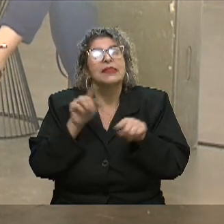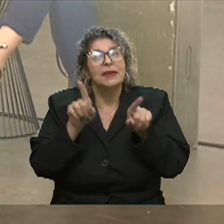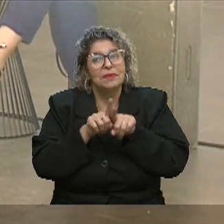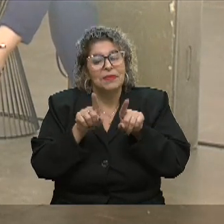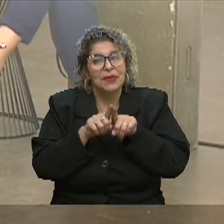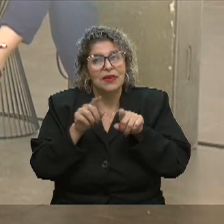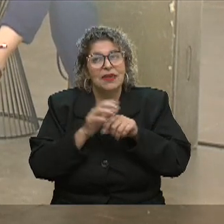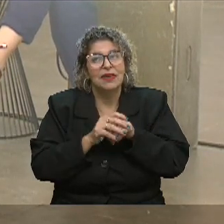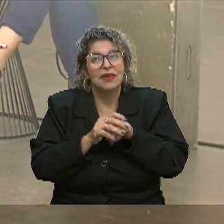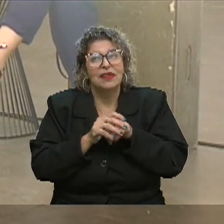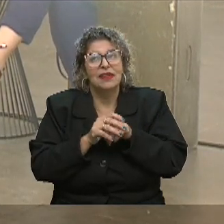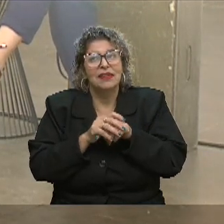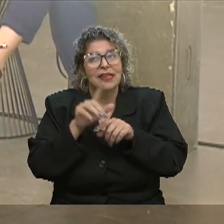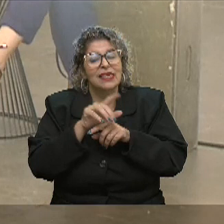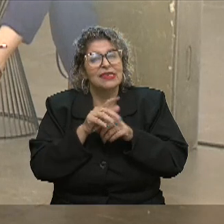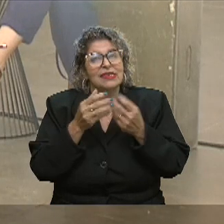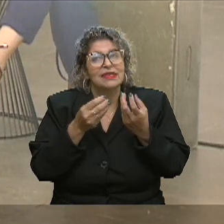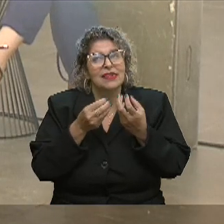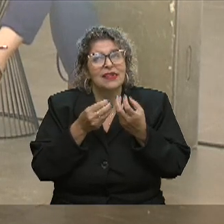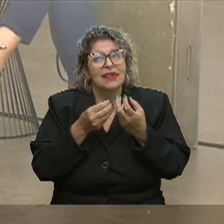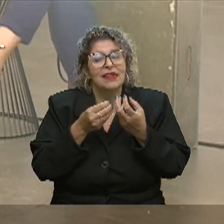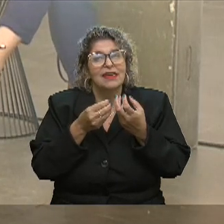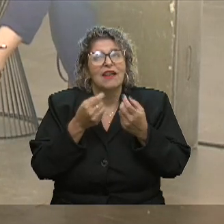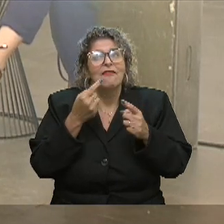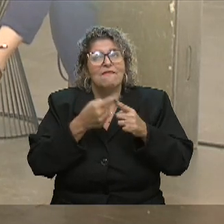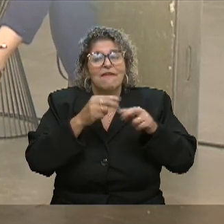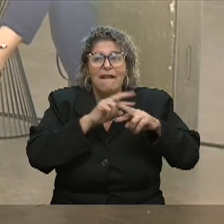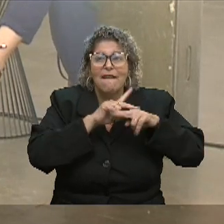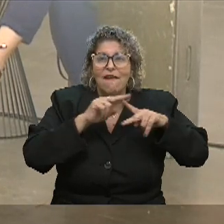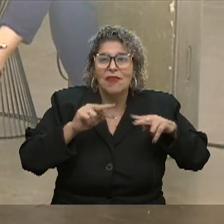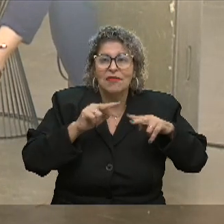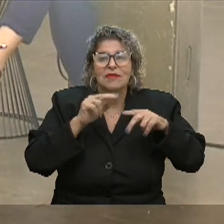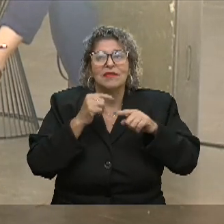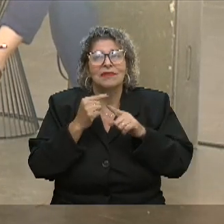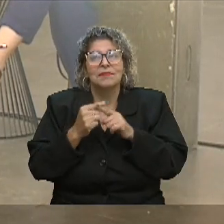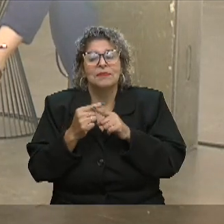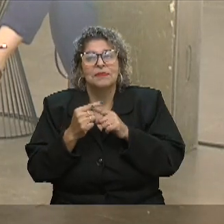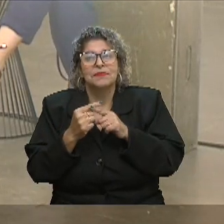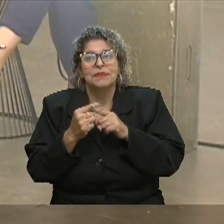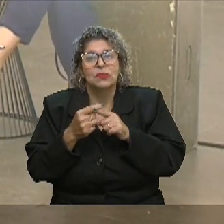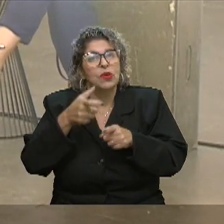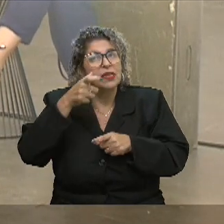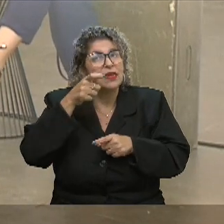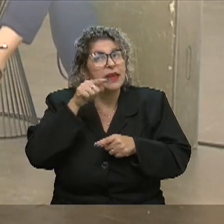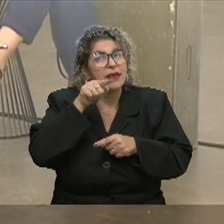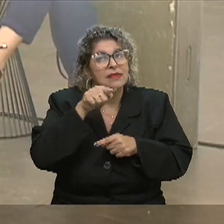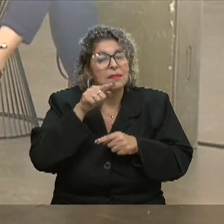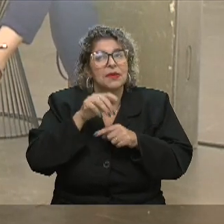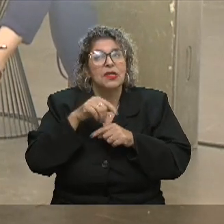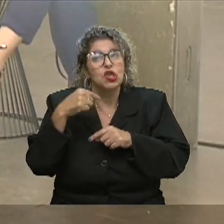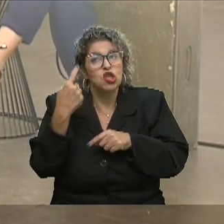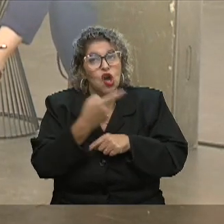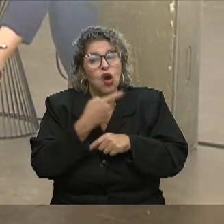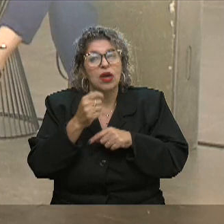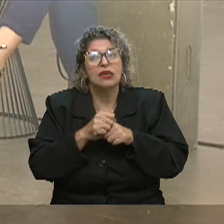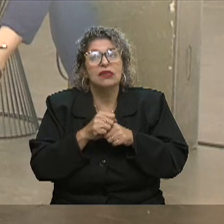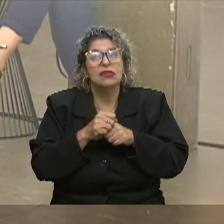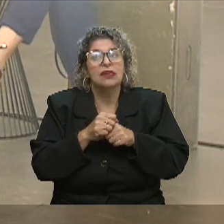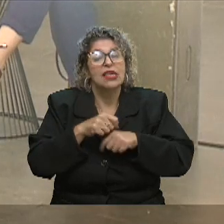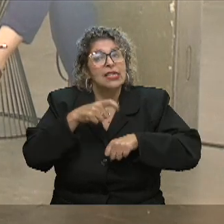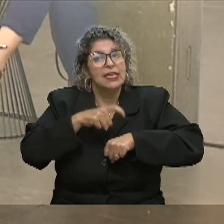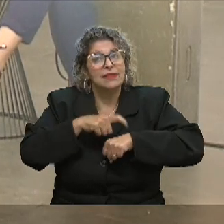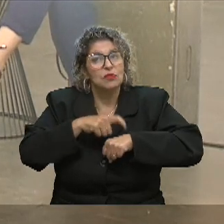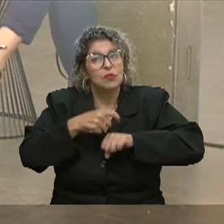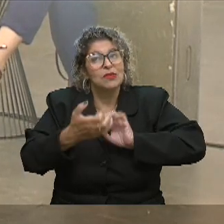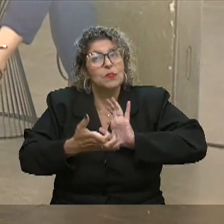questão, dessa polaridade que existe, eu acho que o que interessa para nós é observarmos, eu acho que nesse momento,